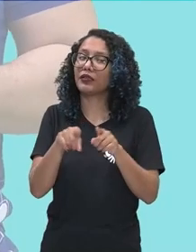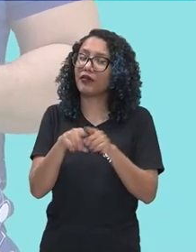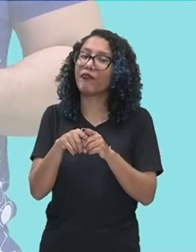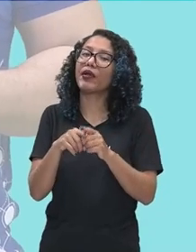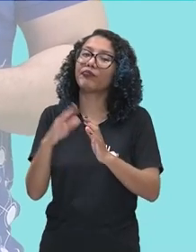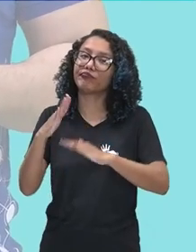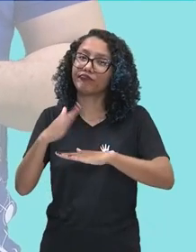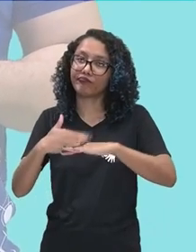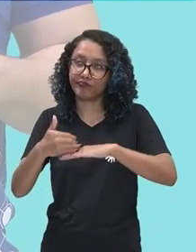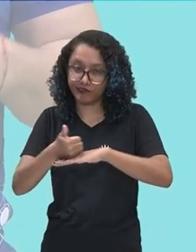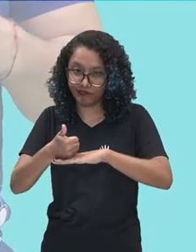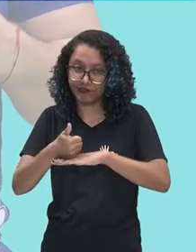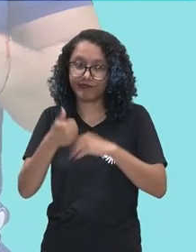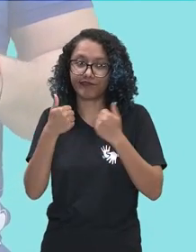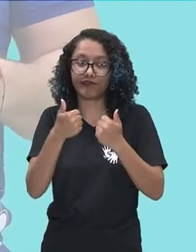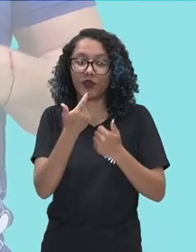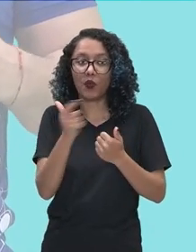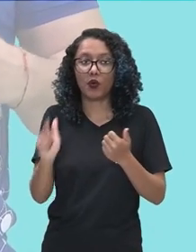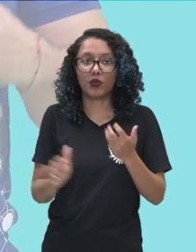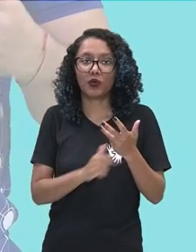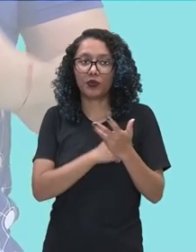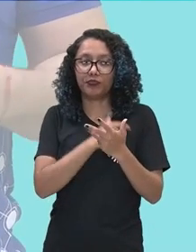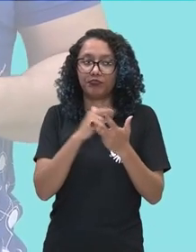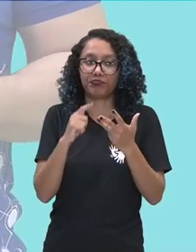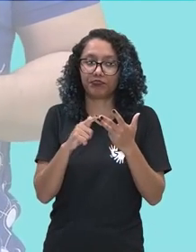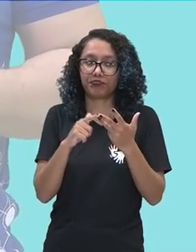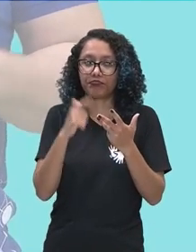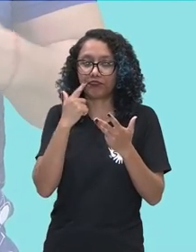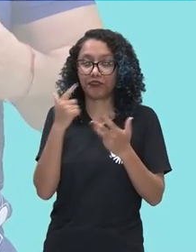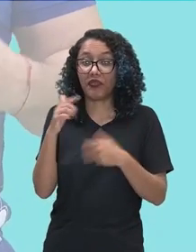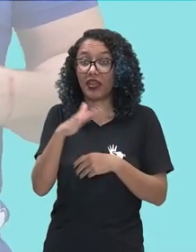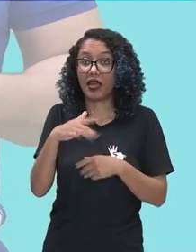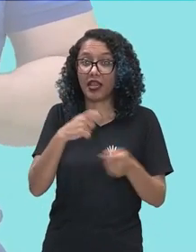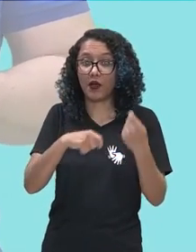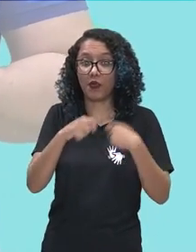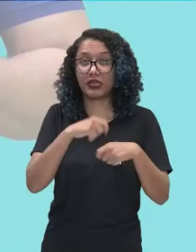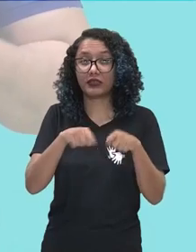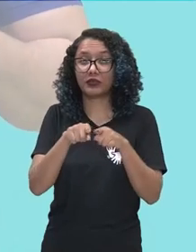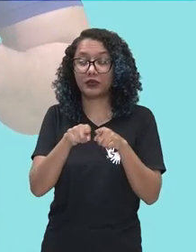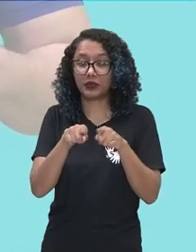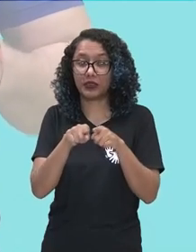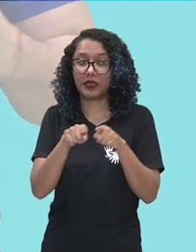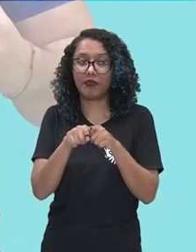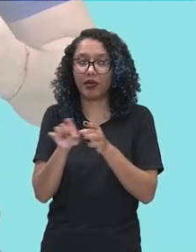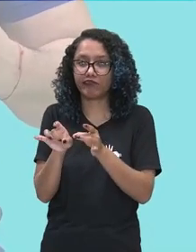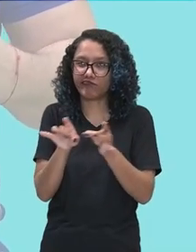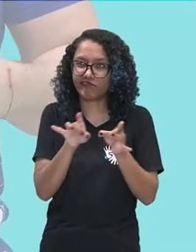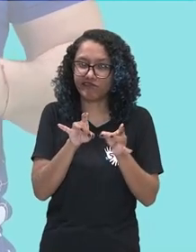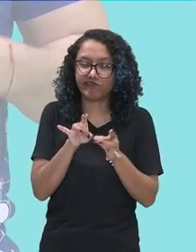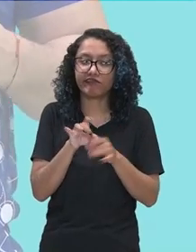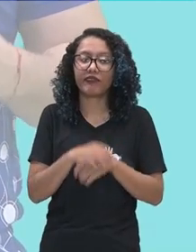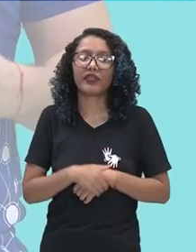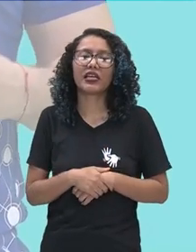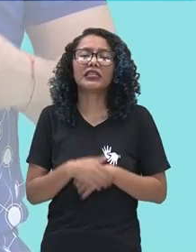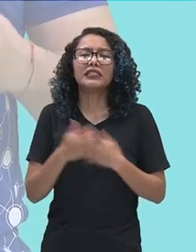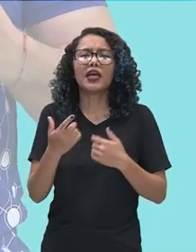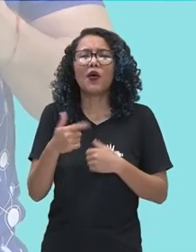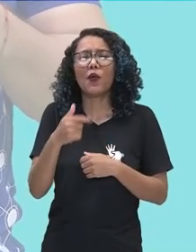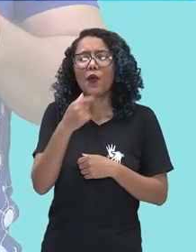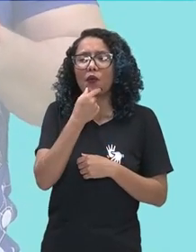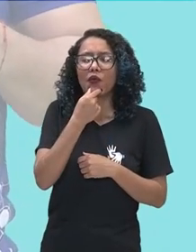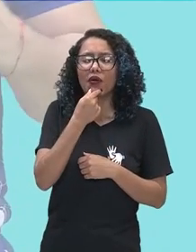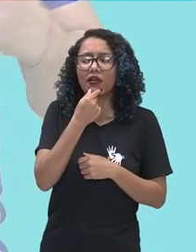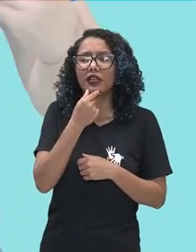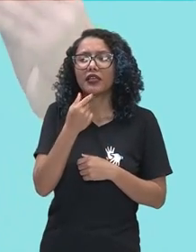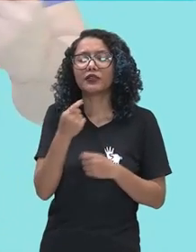Próximo tópico é o comércio e negócios. A língua inglesa, ela é uma língua franca. O que isso quer dizer? É uma língua que é